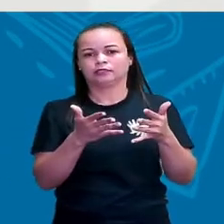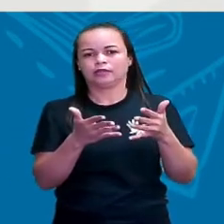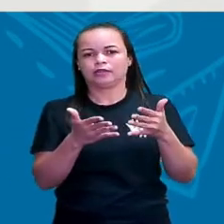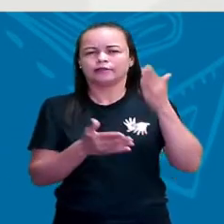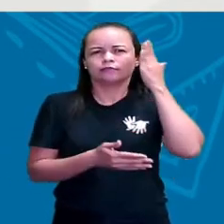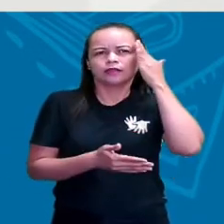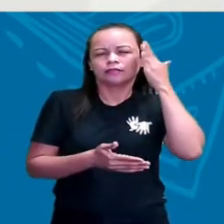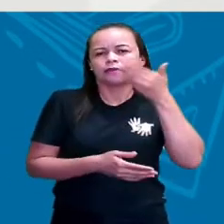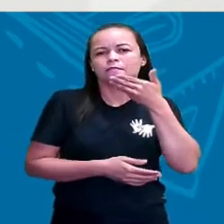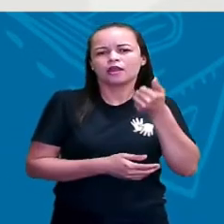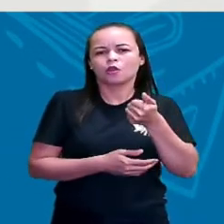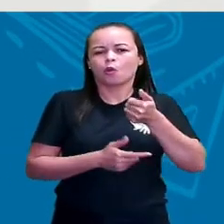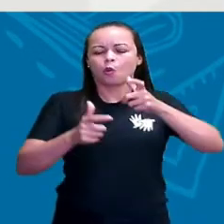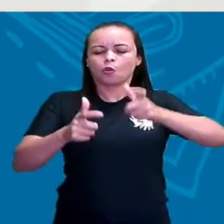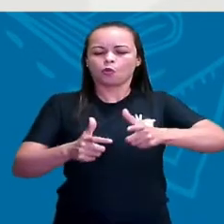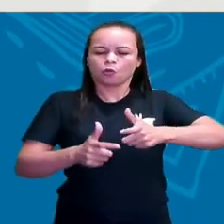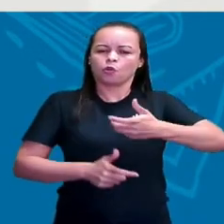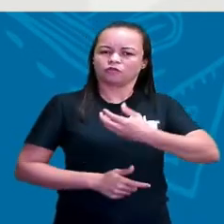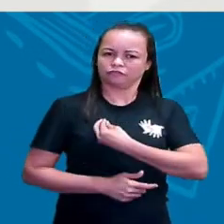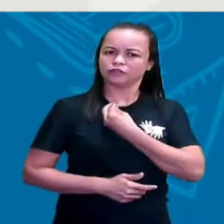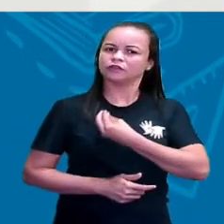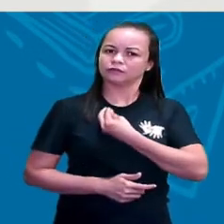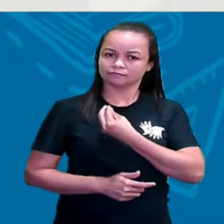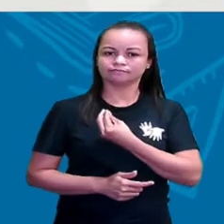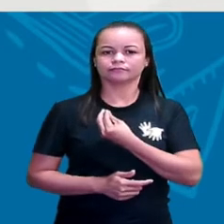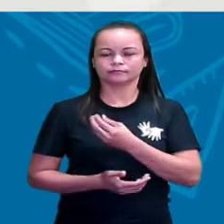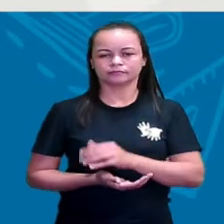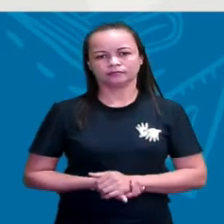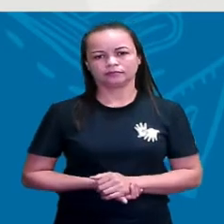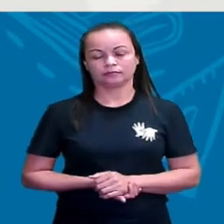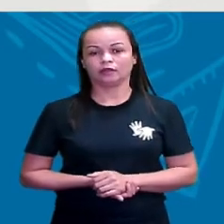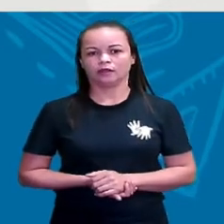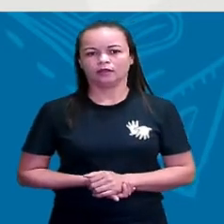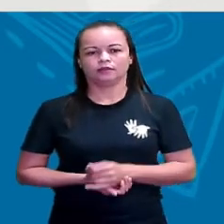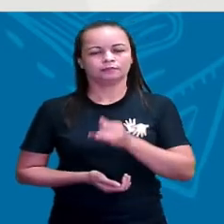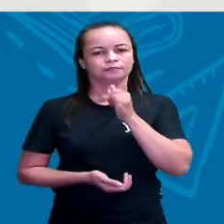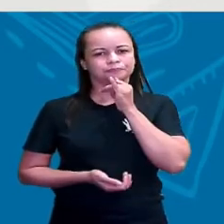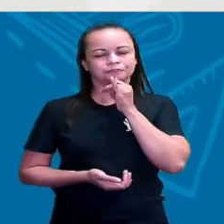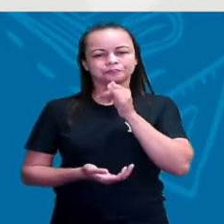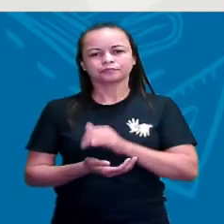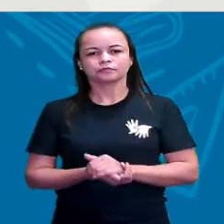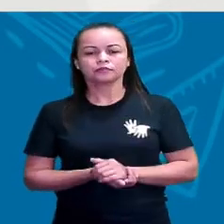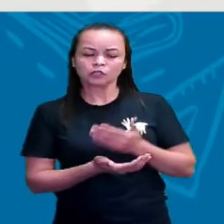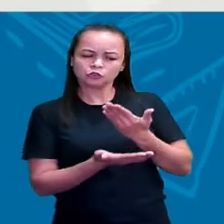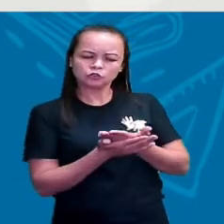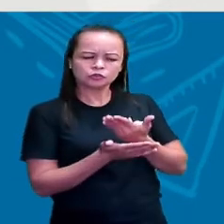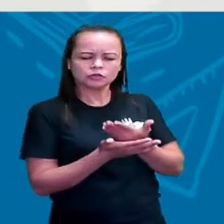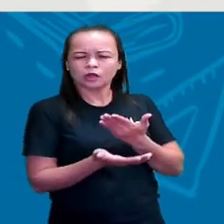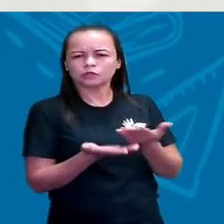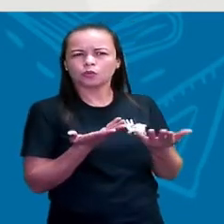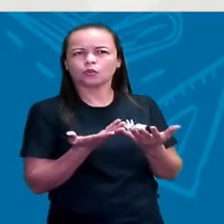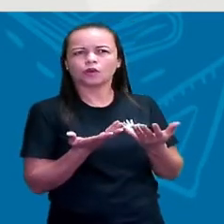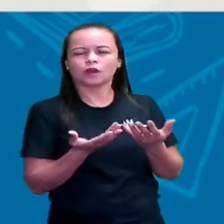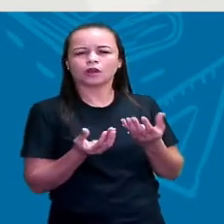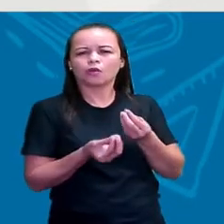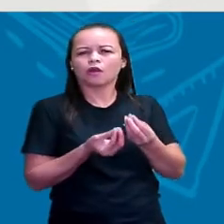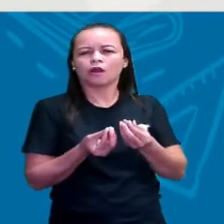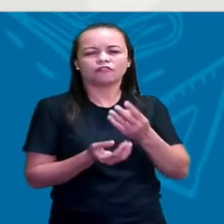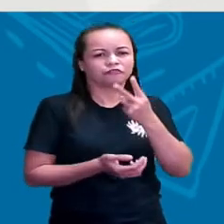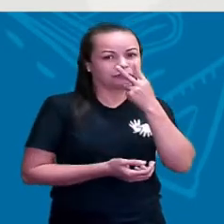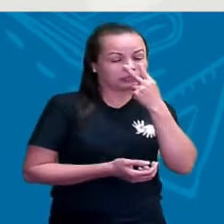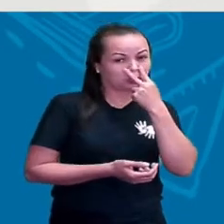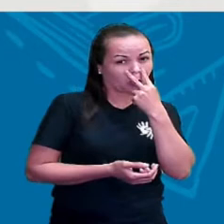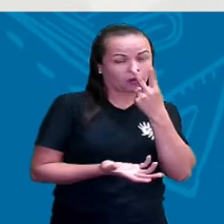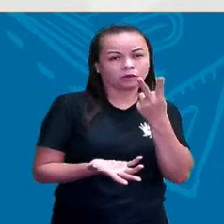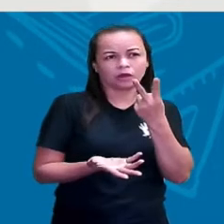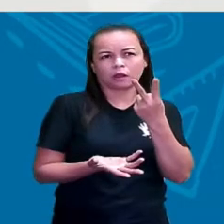lugar em que a gente vive, tá? Quando eu estou estudando, por exemplo, eu quero estudar a história de como Vitória de Santo Antão,